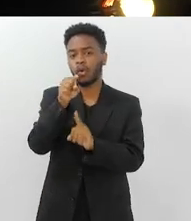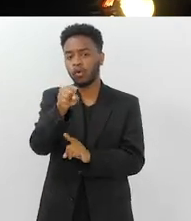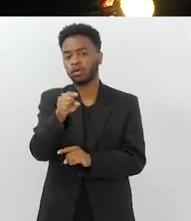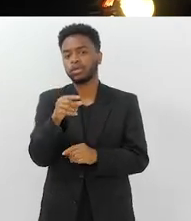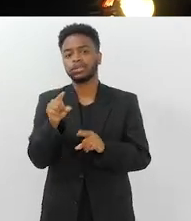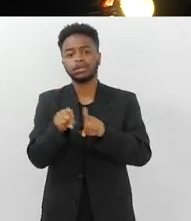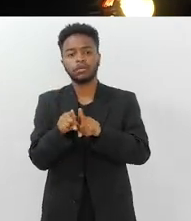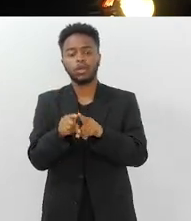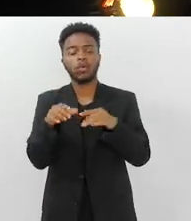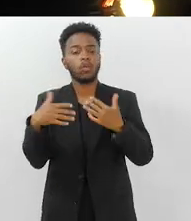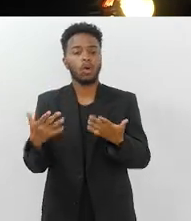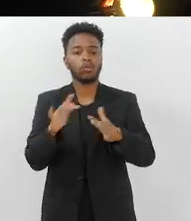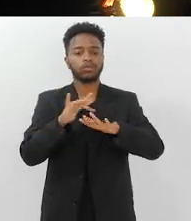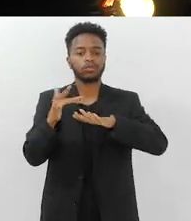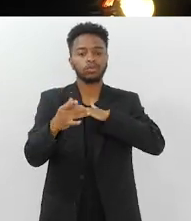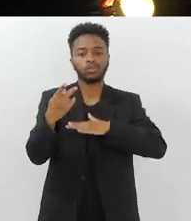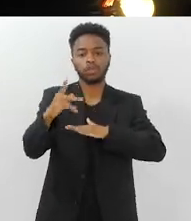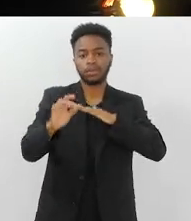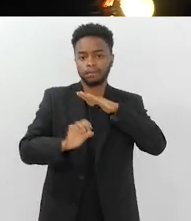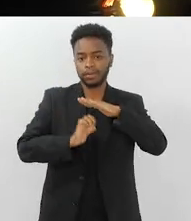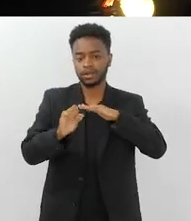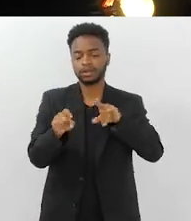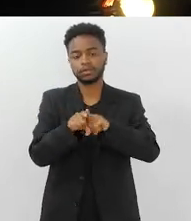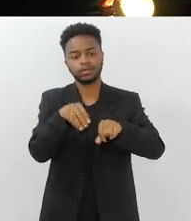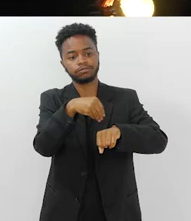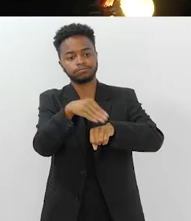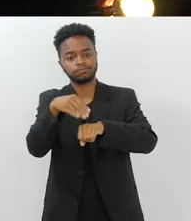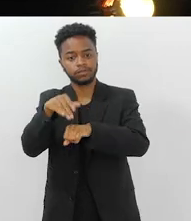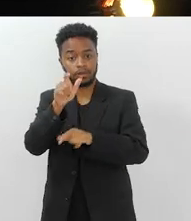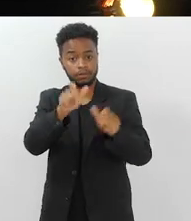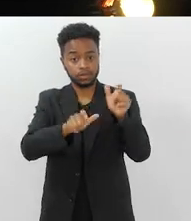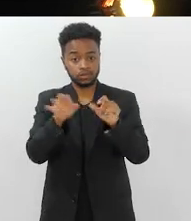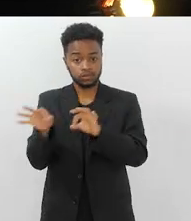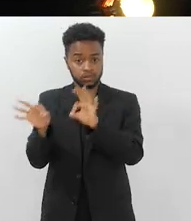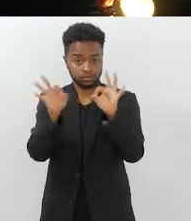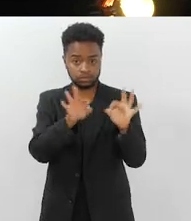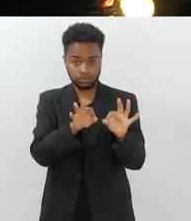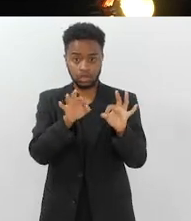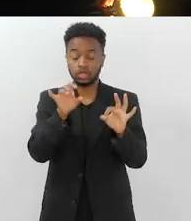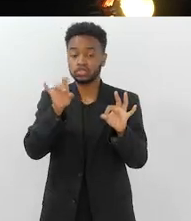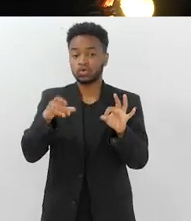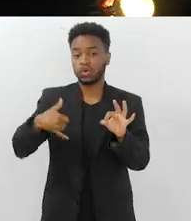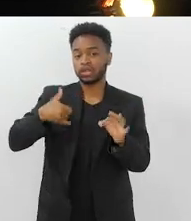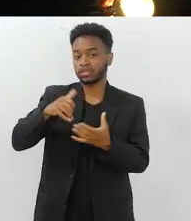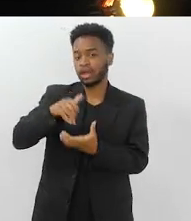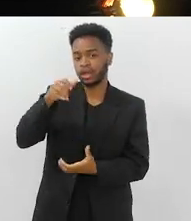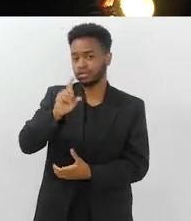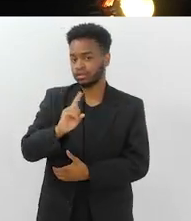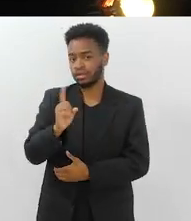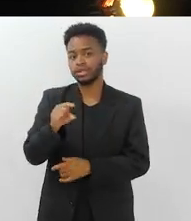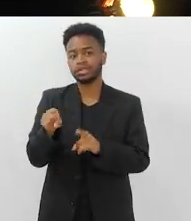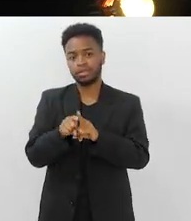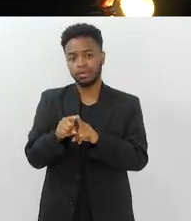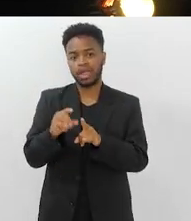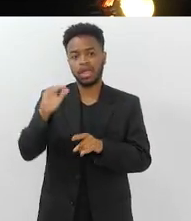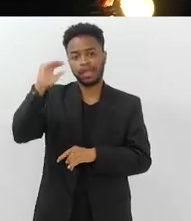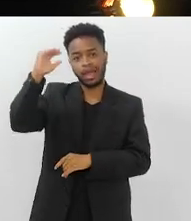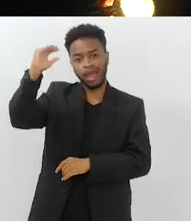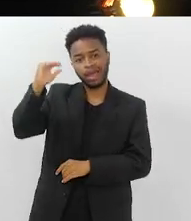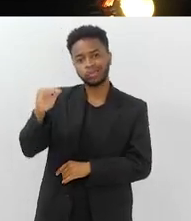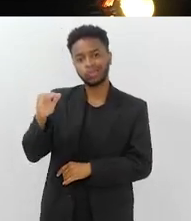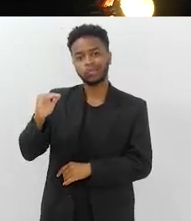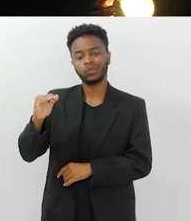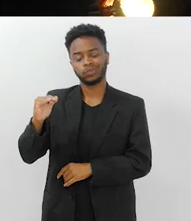rede social da empresa onde o senhor trabalha, e uma mensagem para o nosso espectador, não só da terceira, mas da segunda e da primeira